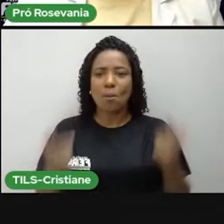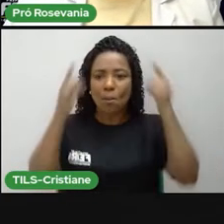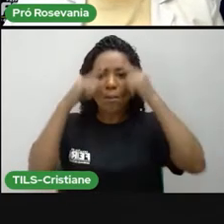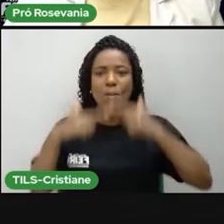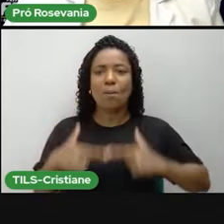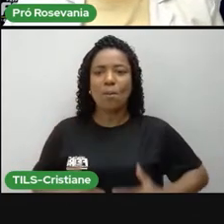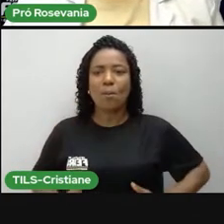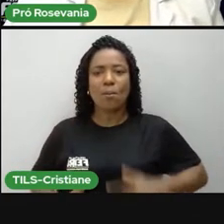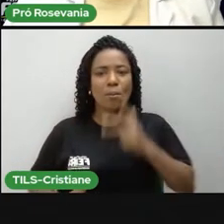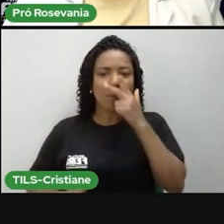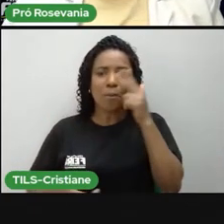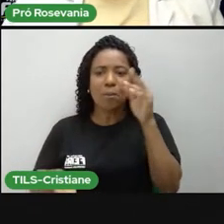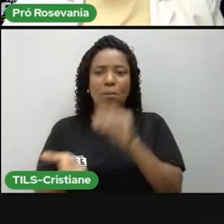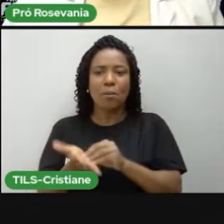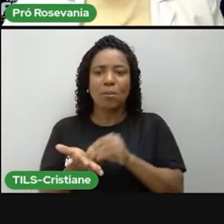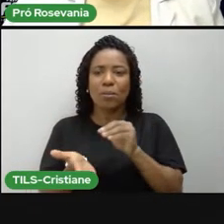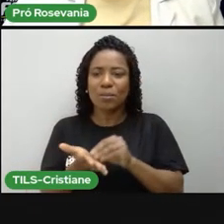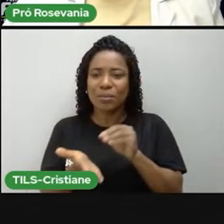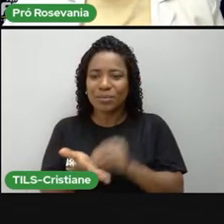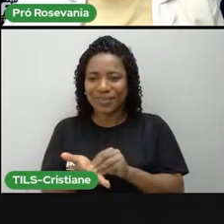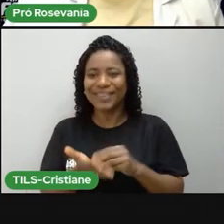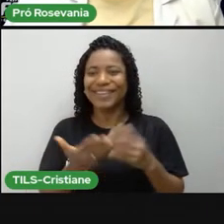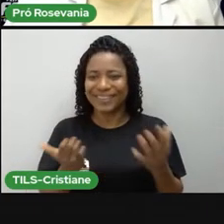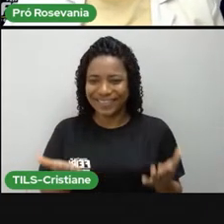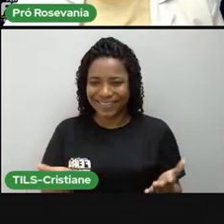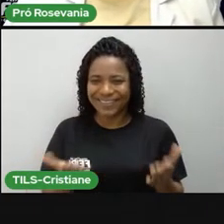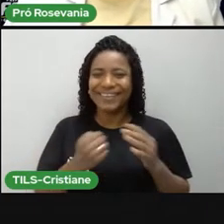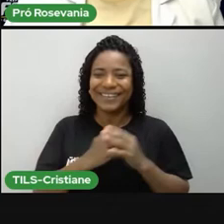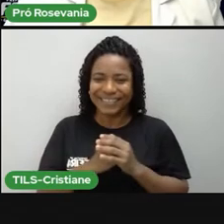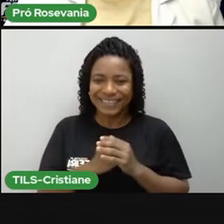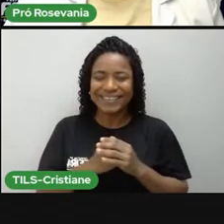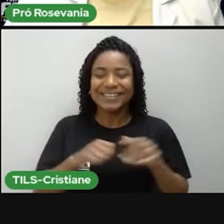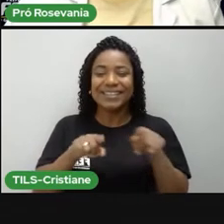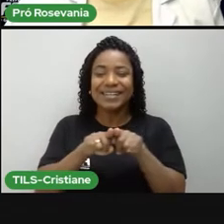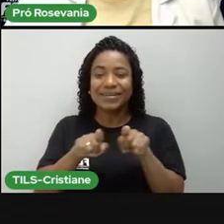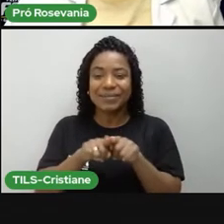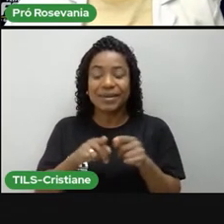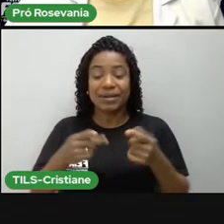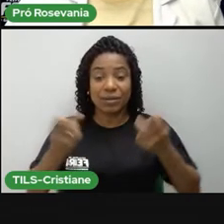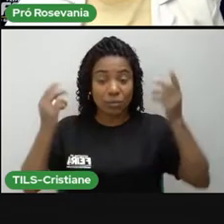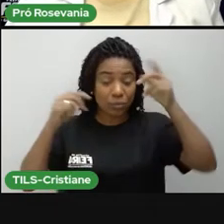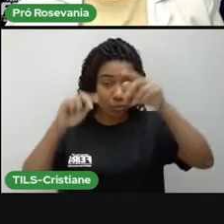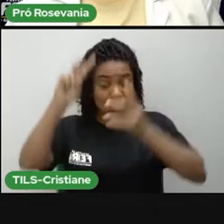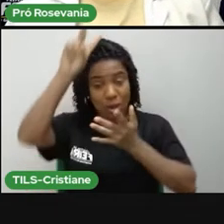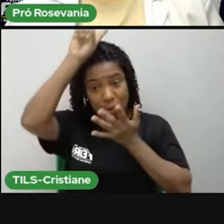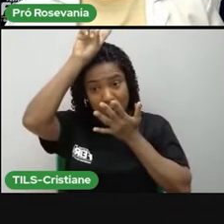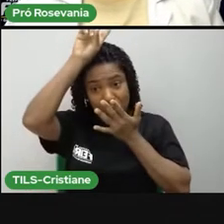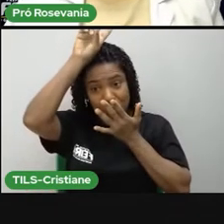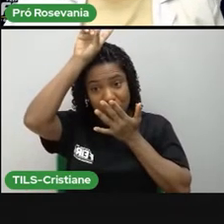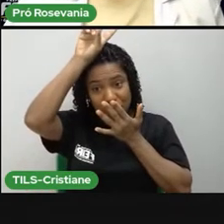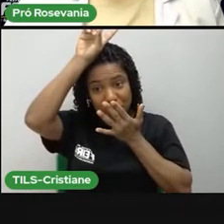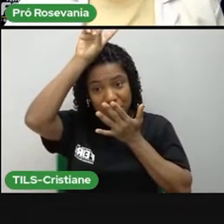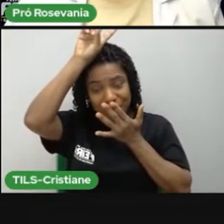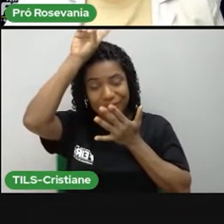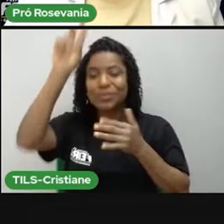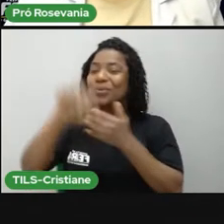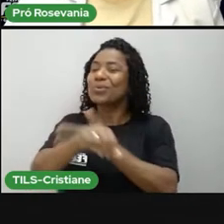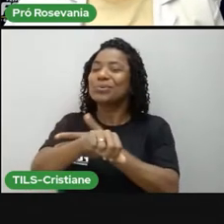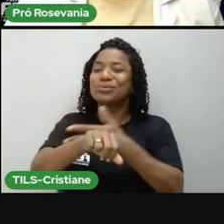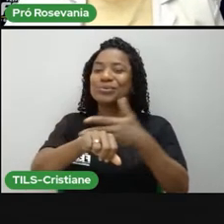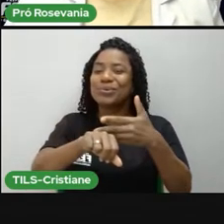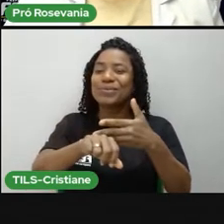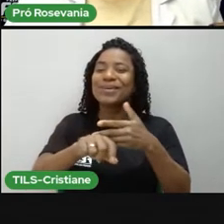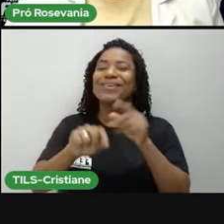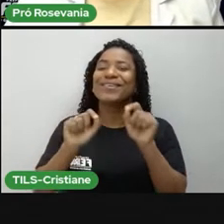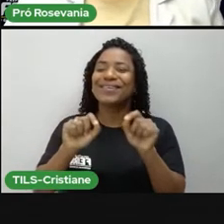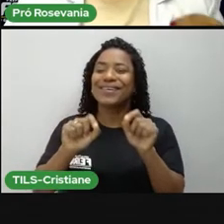faltando alguma coisa ali, né. Outra coisa que nós herdamos também dos índios foi o hábito de dormir em redes. As redes deles